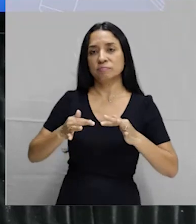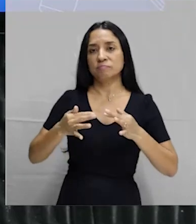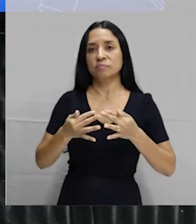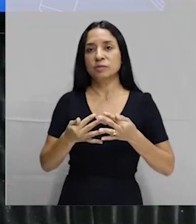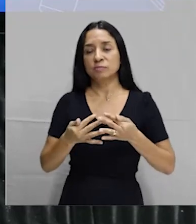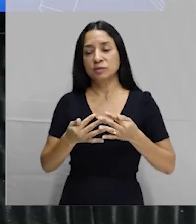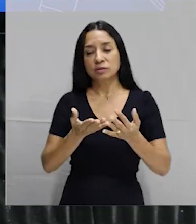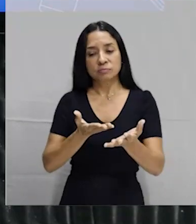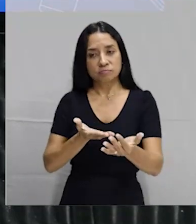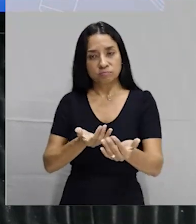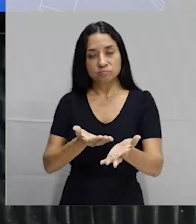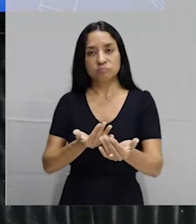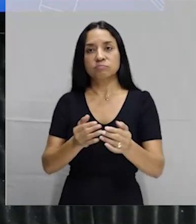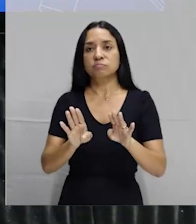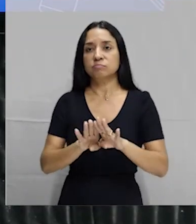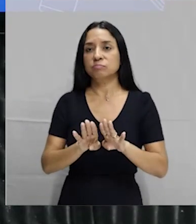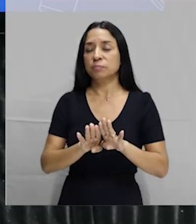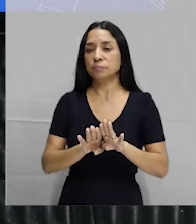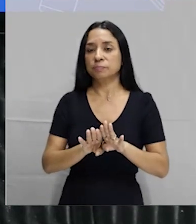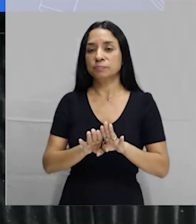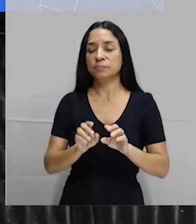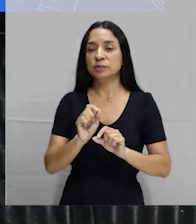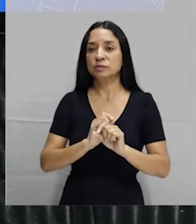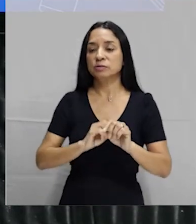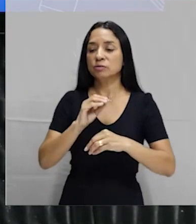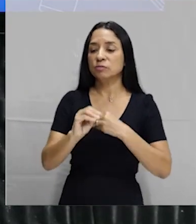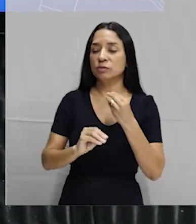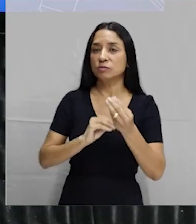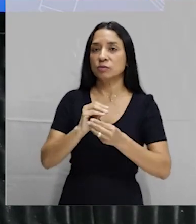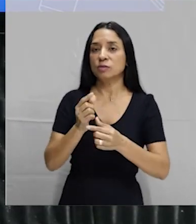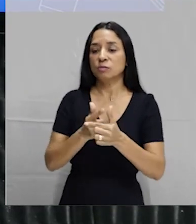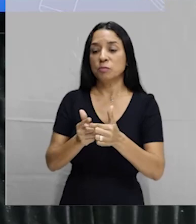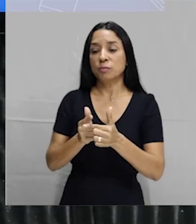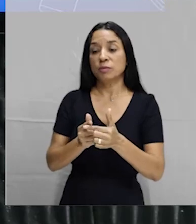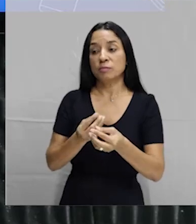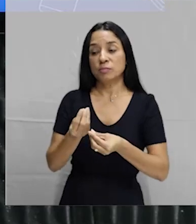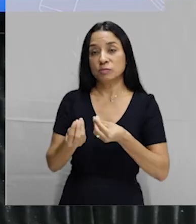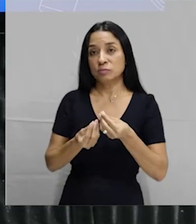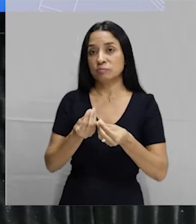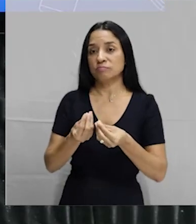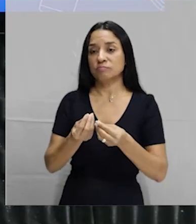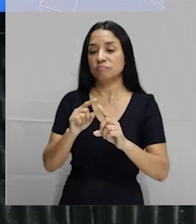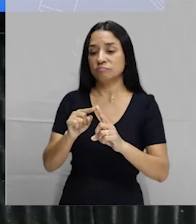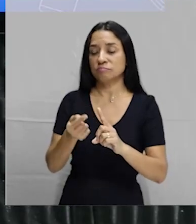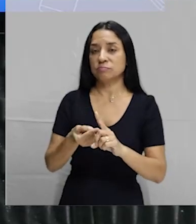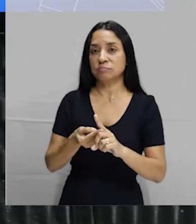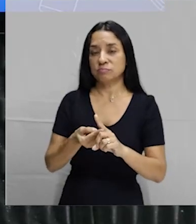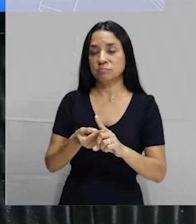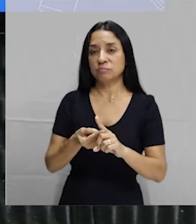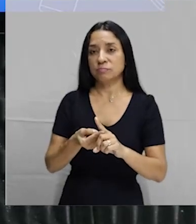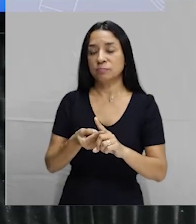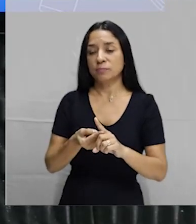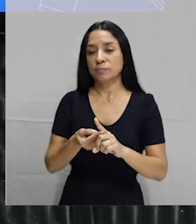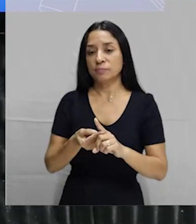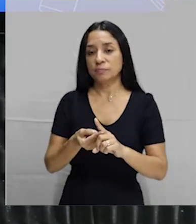para os jovens que estão envolvidos em problemas como esse, acaba tendo que